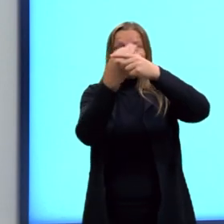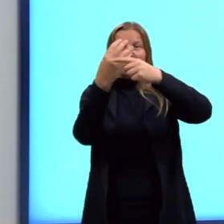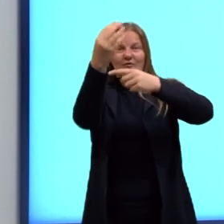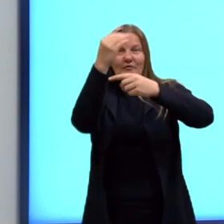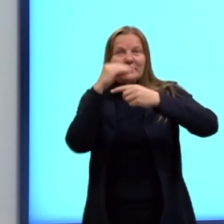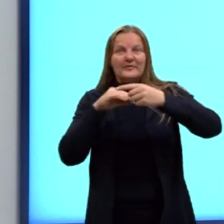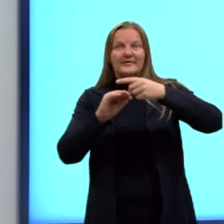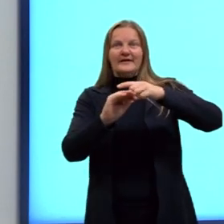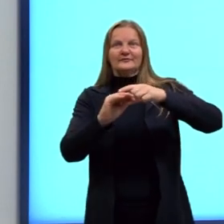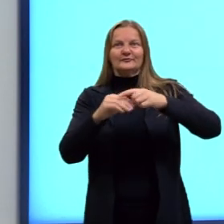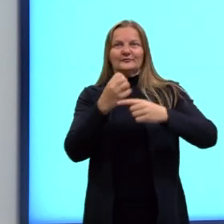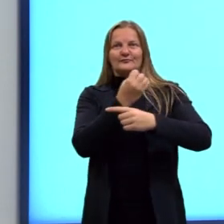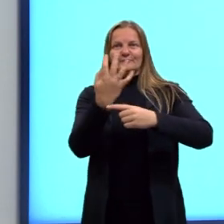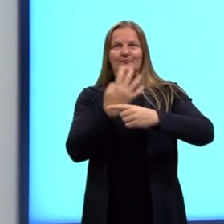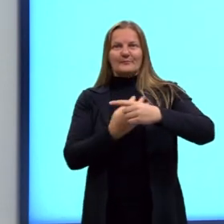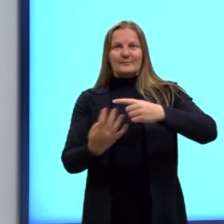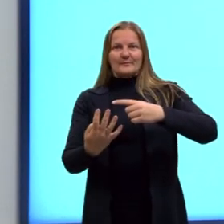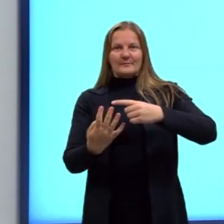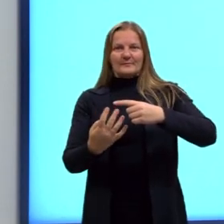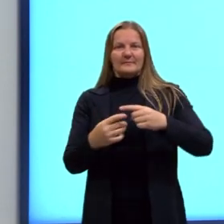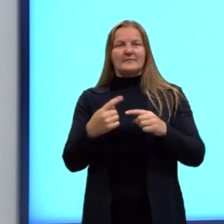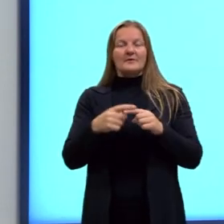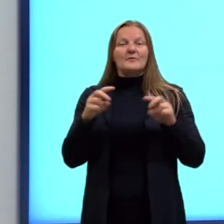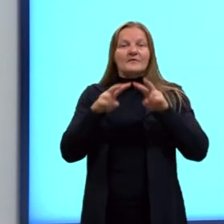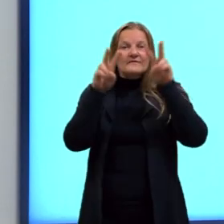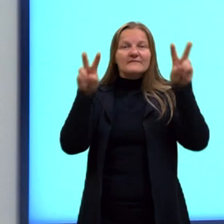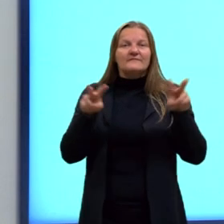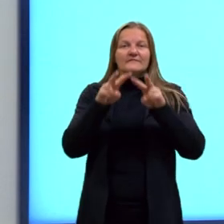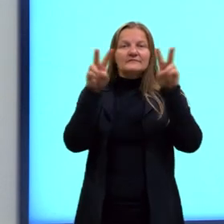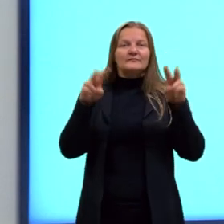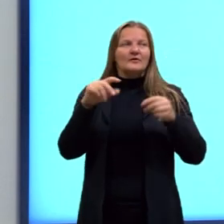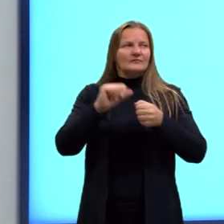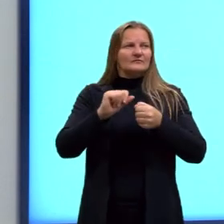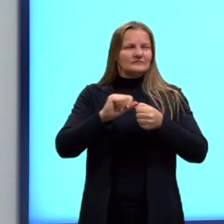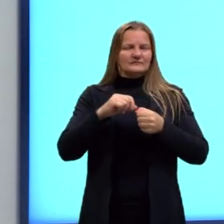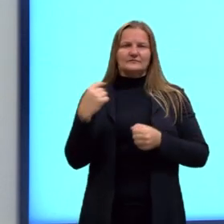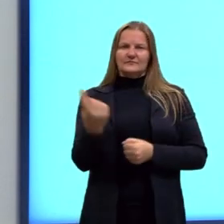precisa transformar isso aqui também em fração, para ficar mais visível o que a gente vai fazer.